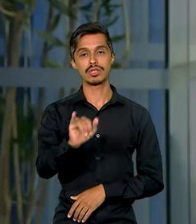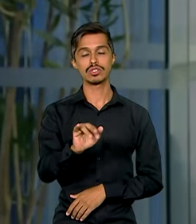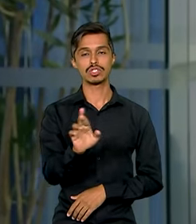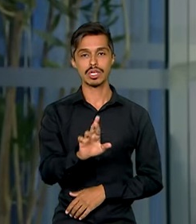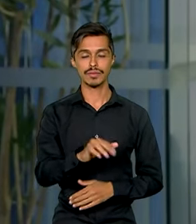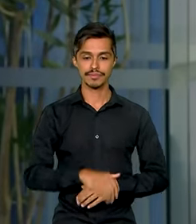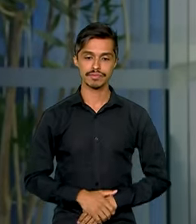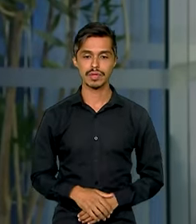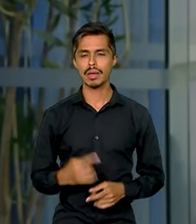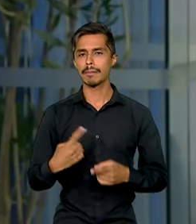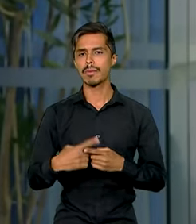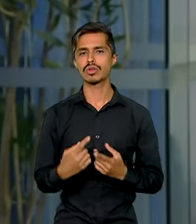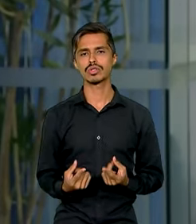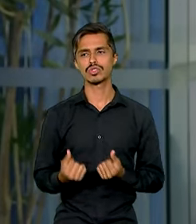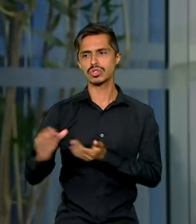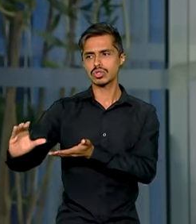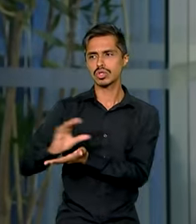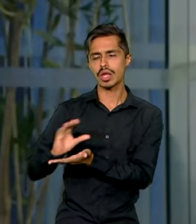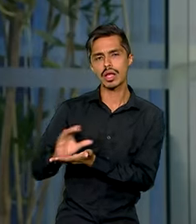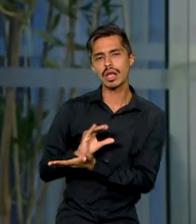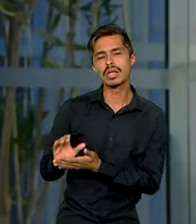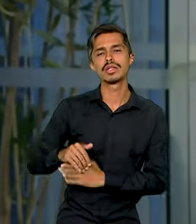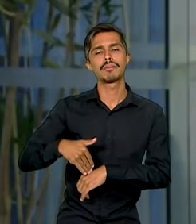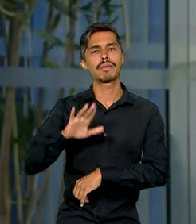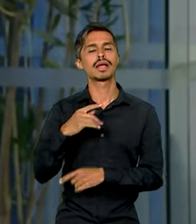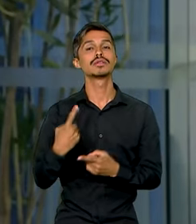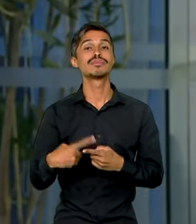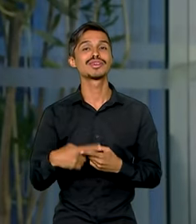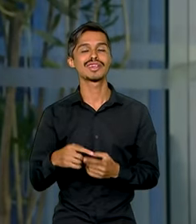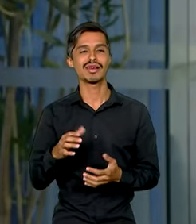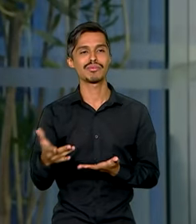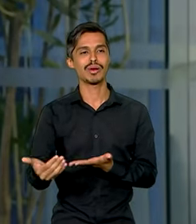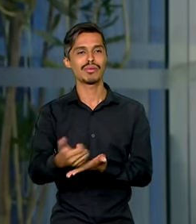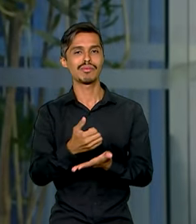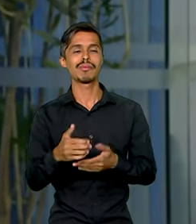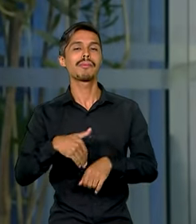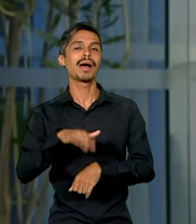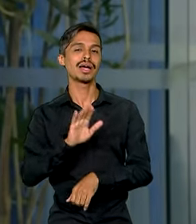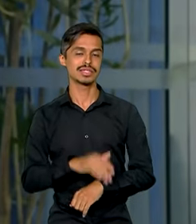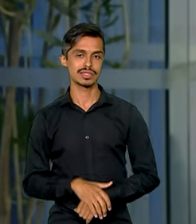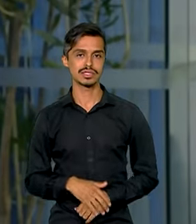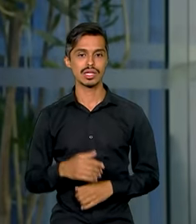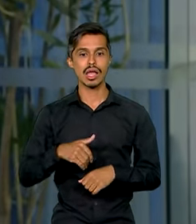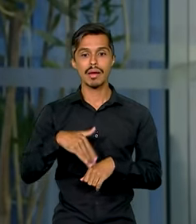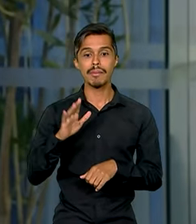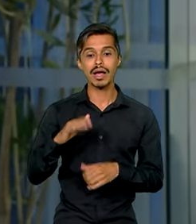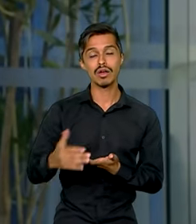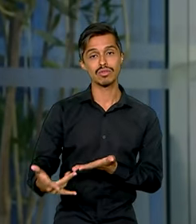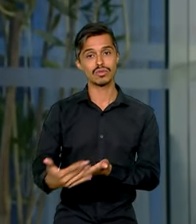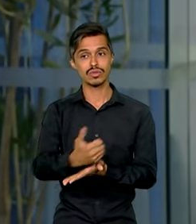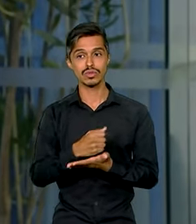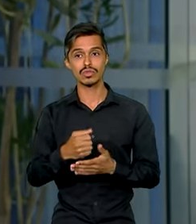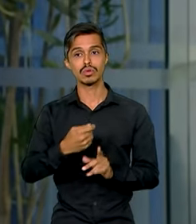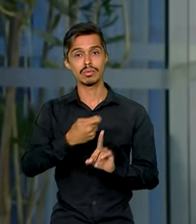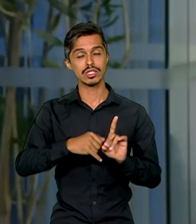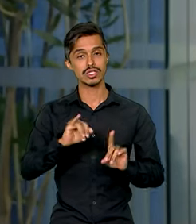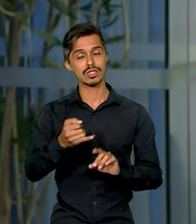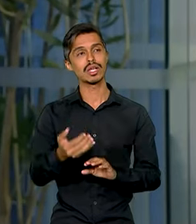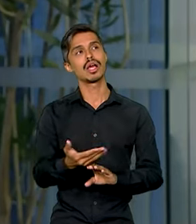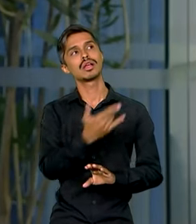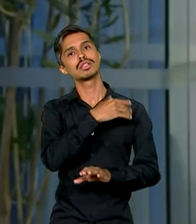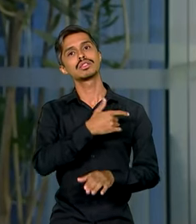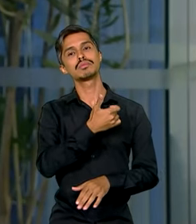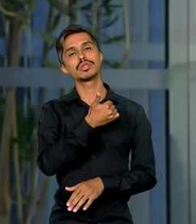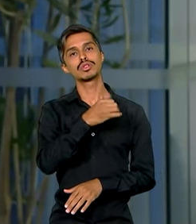Agora, por que a receita aumentou no mês de janeiro? Porque aumentou a arrecadação. Foi a maior arrecadação para o mês de janeiro desde 1995.